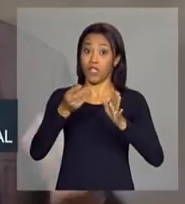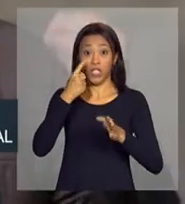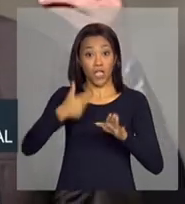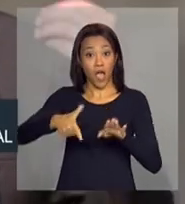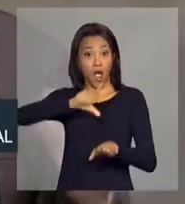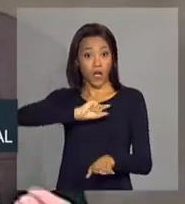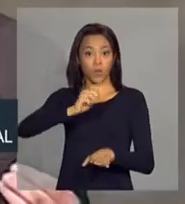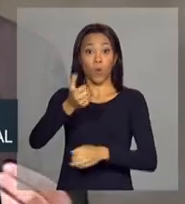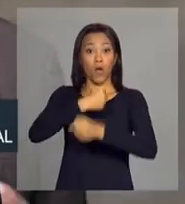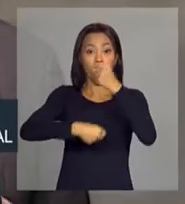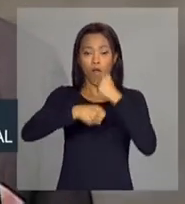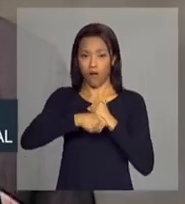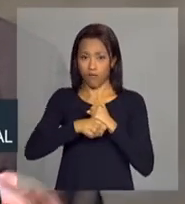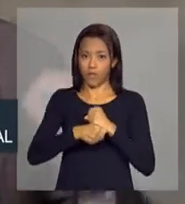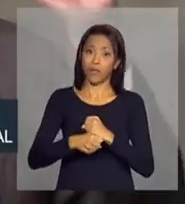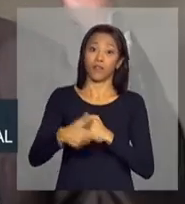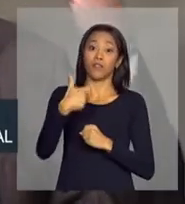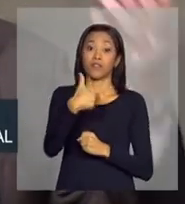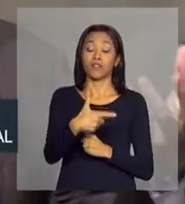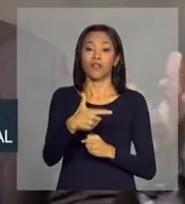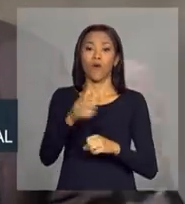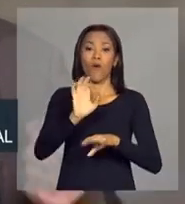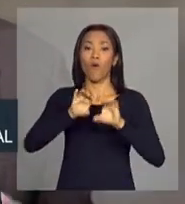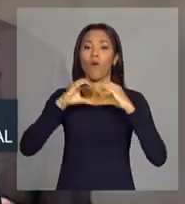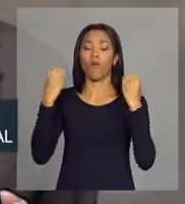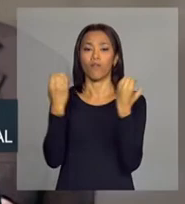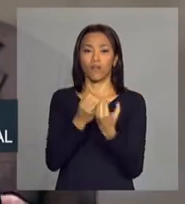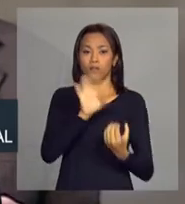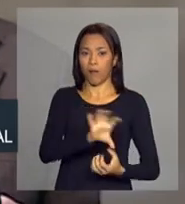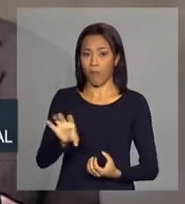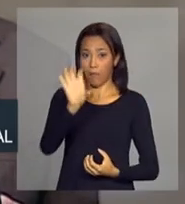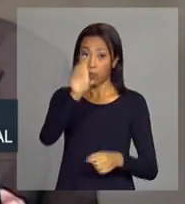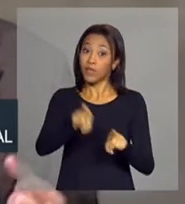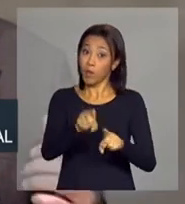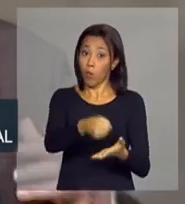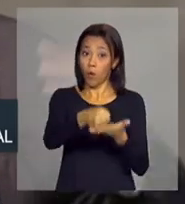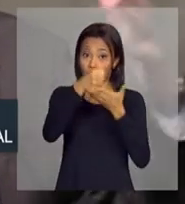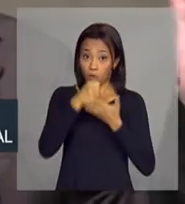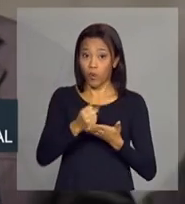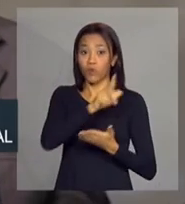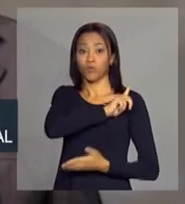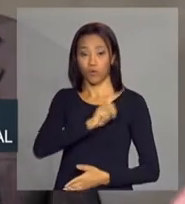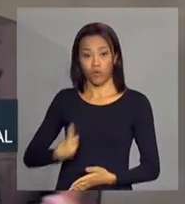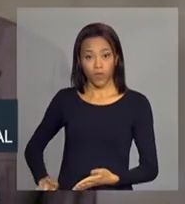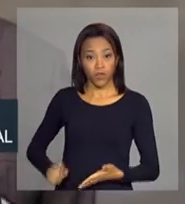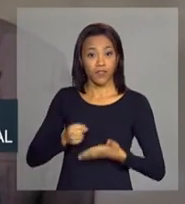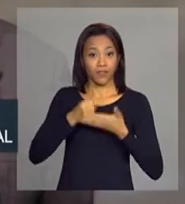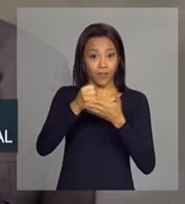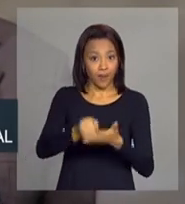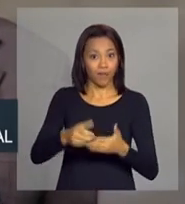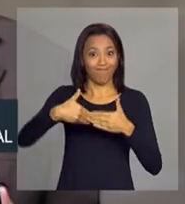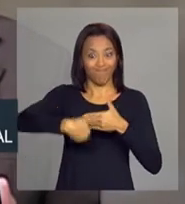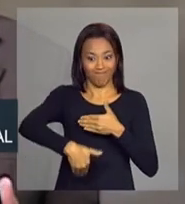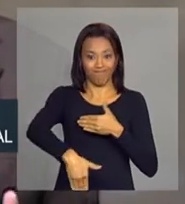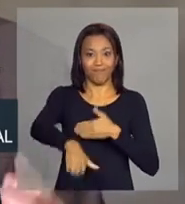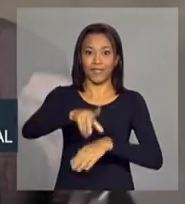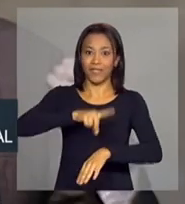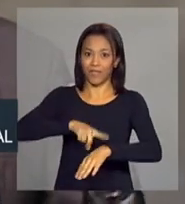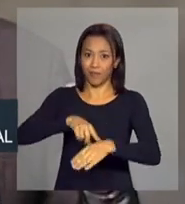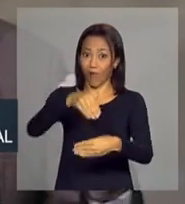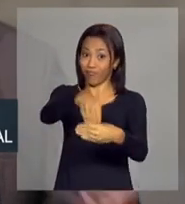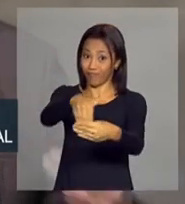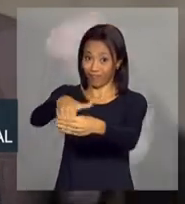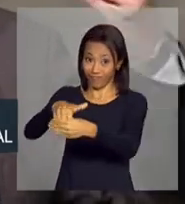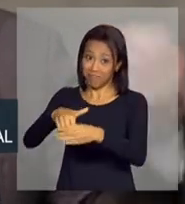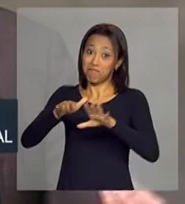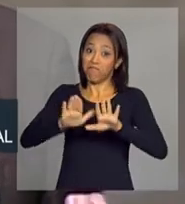estaduais no ano passado, com o apoio dos governos estaduais em pleno ano eleitoral, e nós tivemos